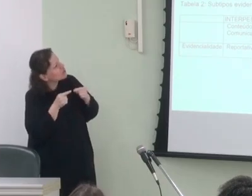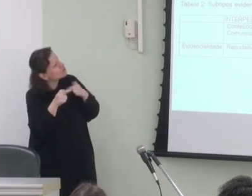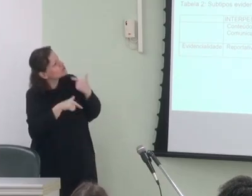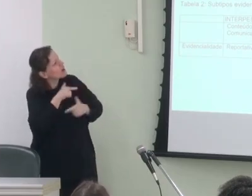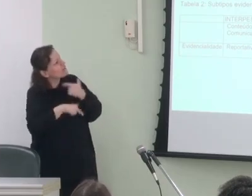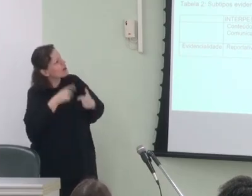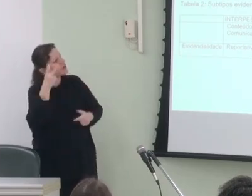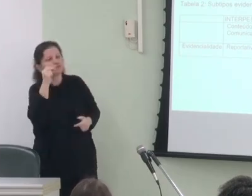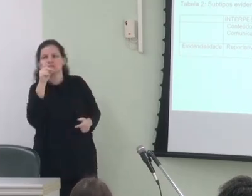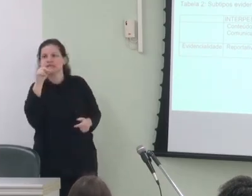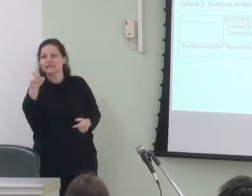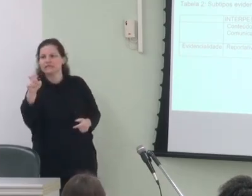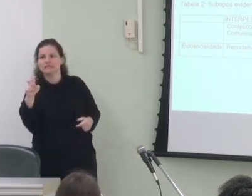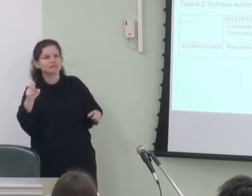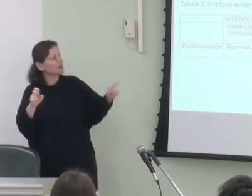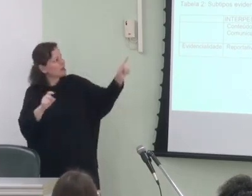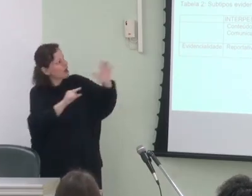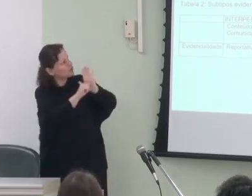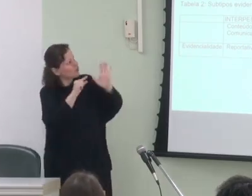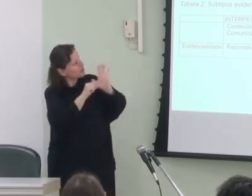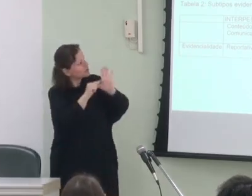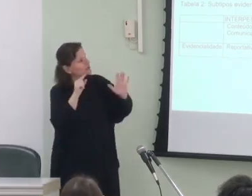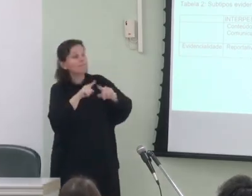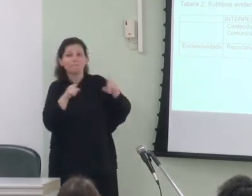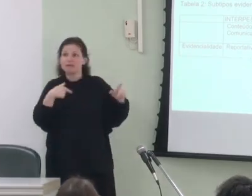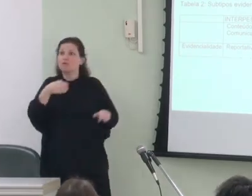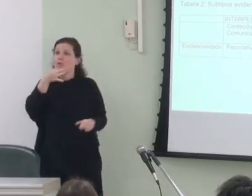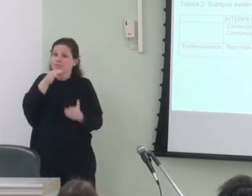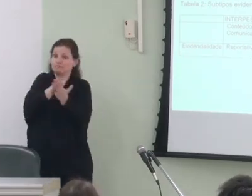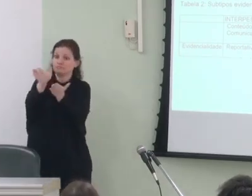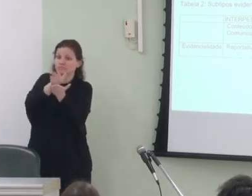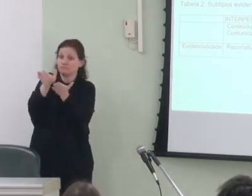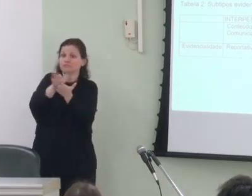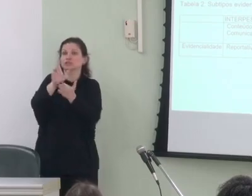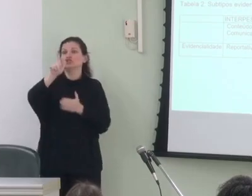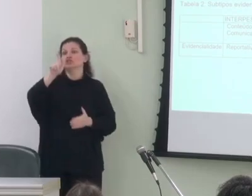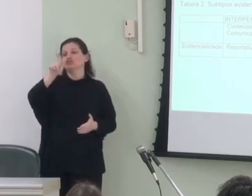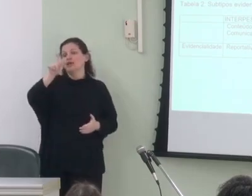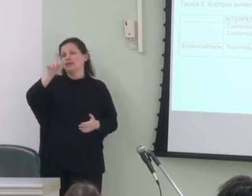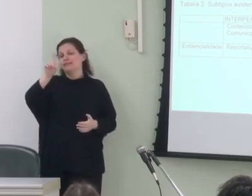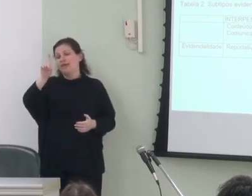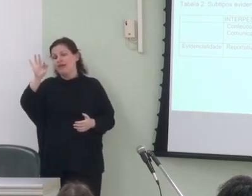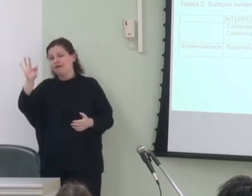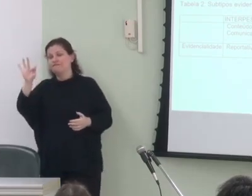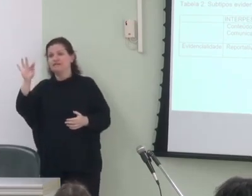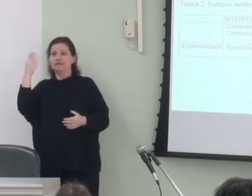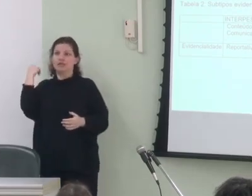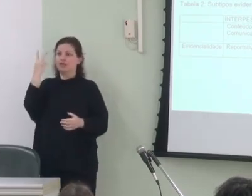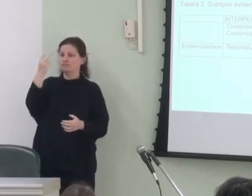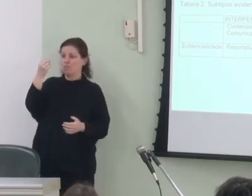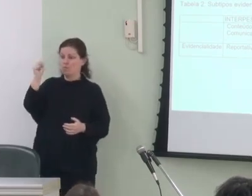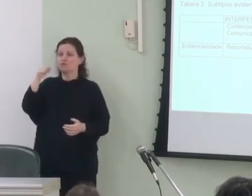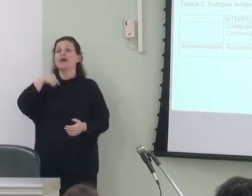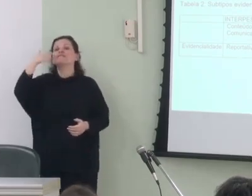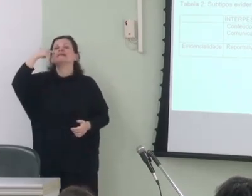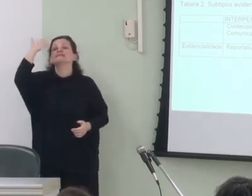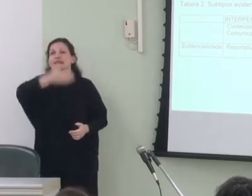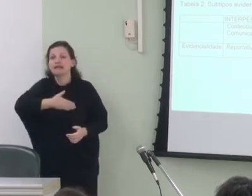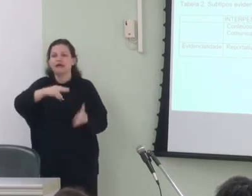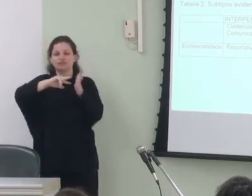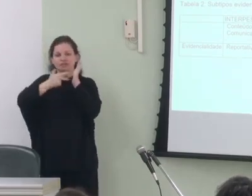de 2015. Mas comento que na publicação da GDF de 2008, a evidencialidade era